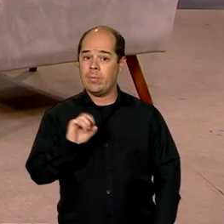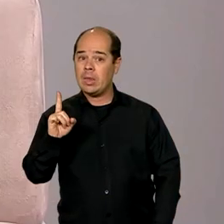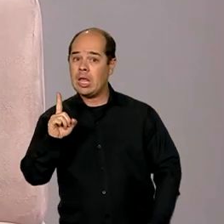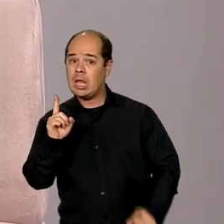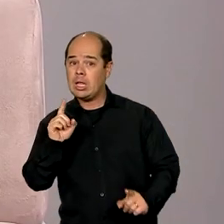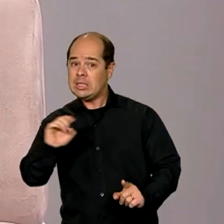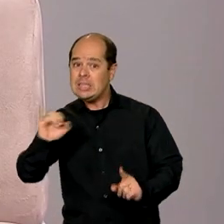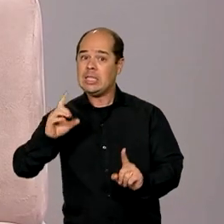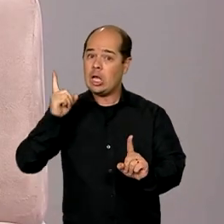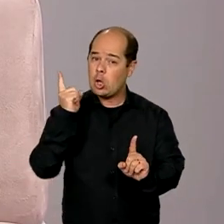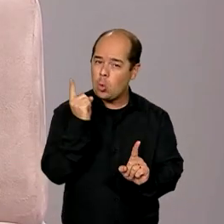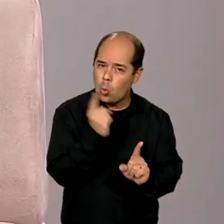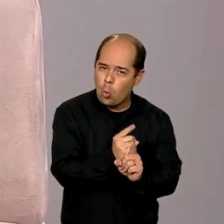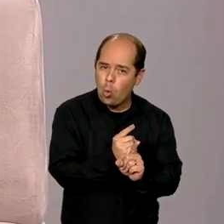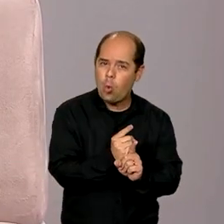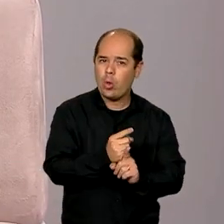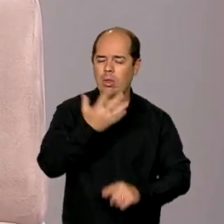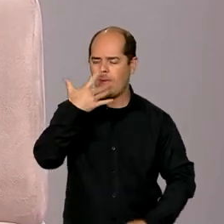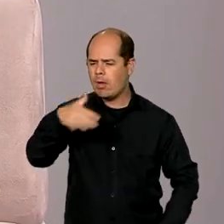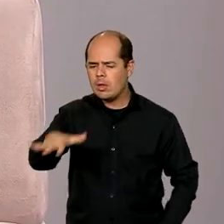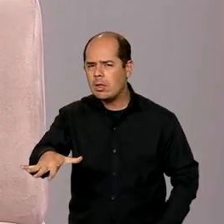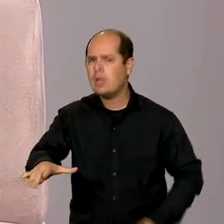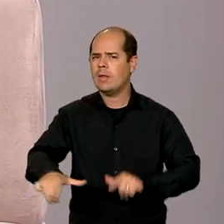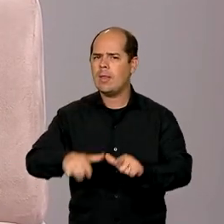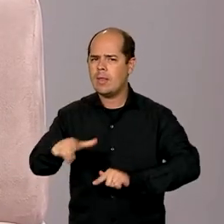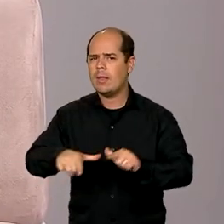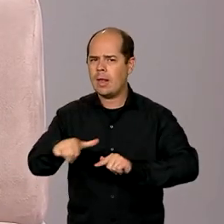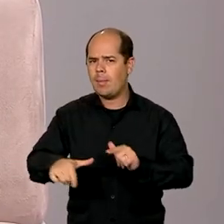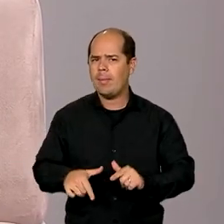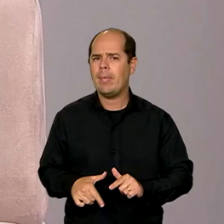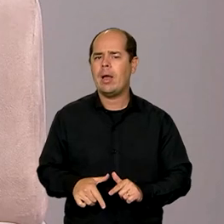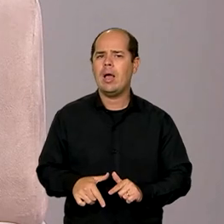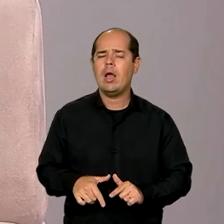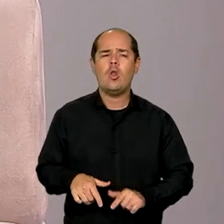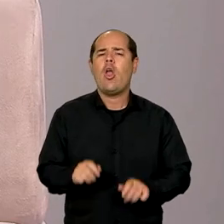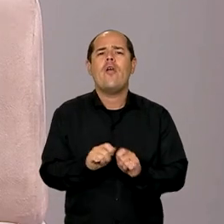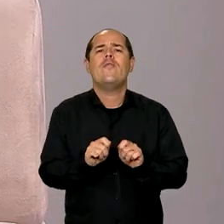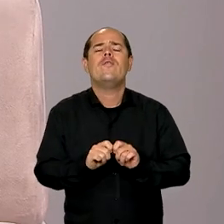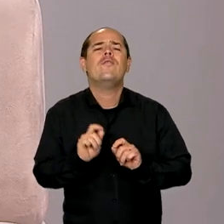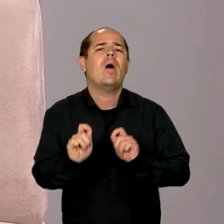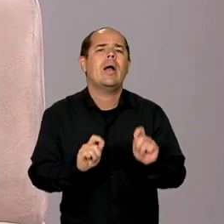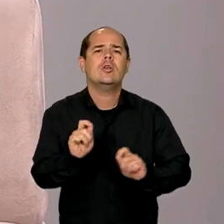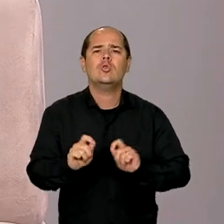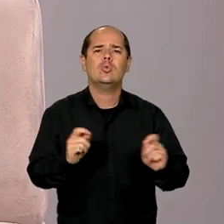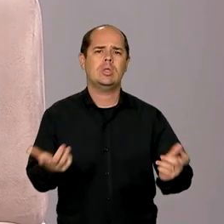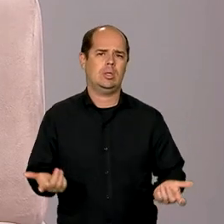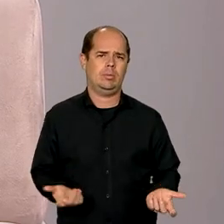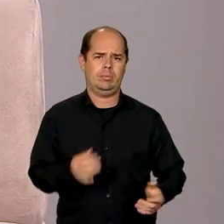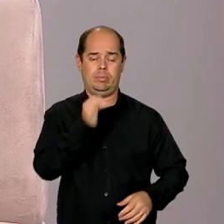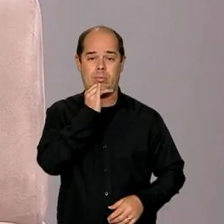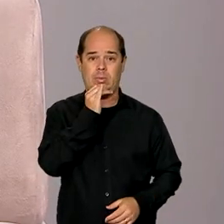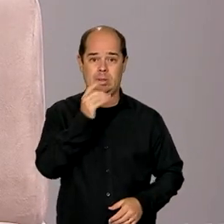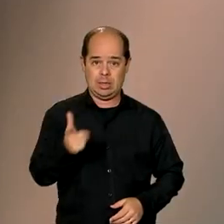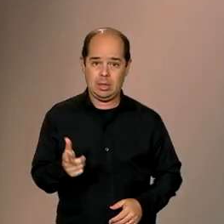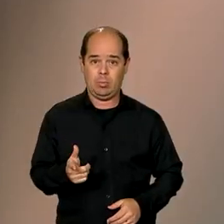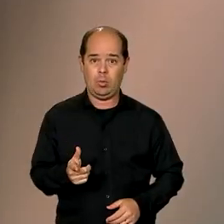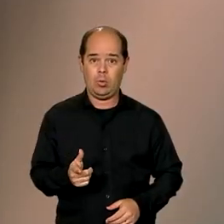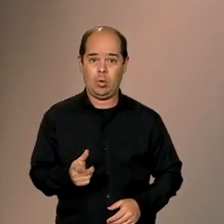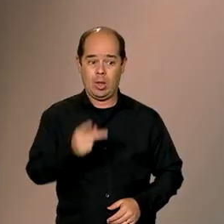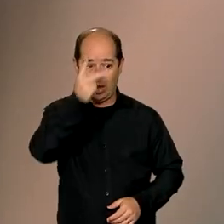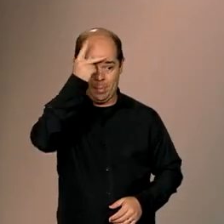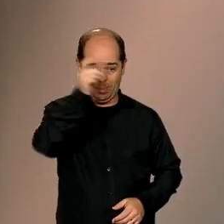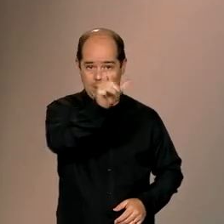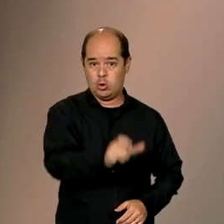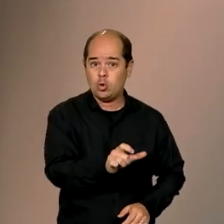trabalho infantil, quais são as principais medidas, né? Uma em relação aos empresários, digamos assim,